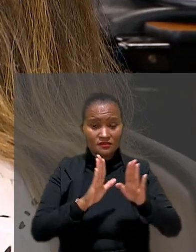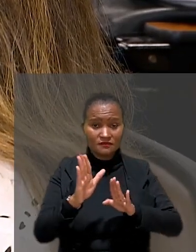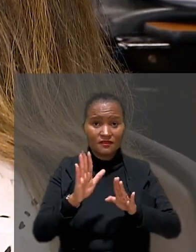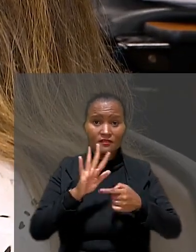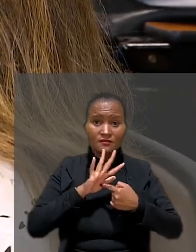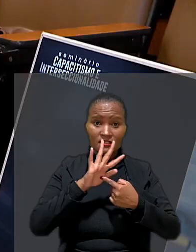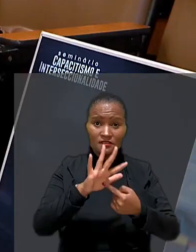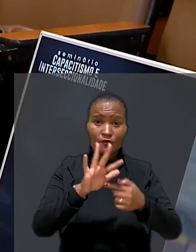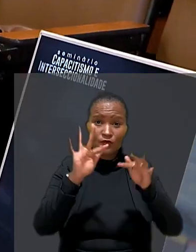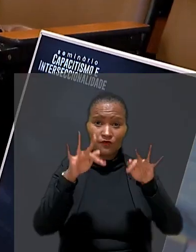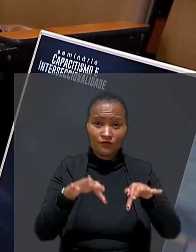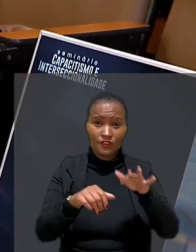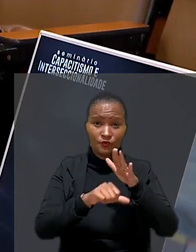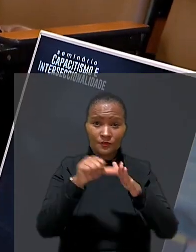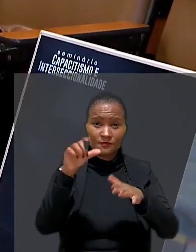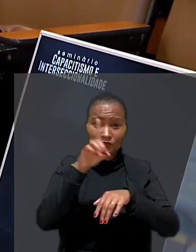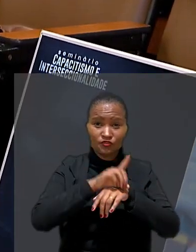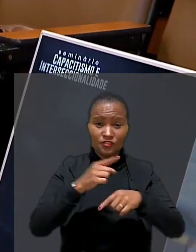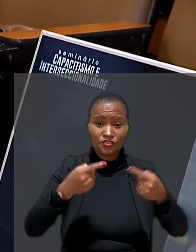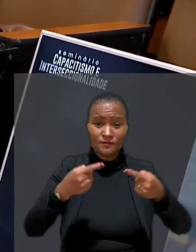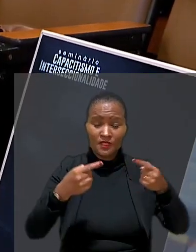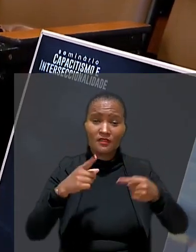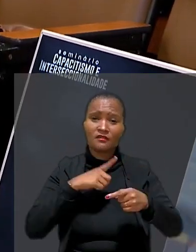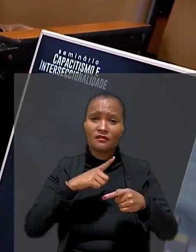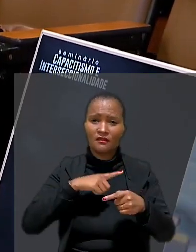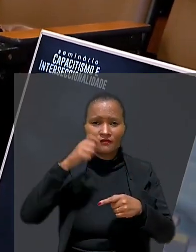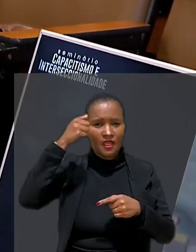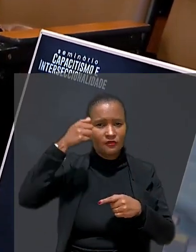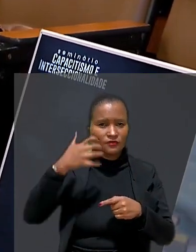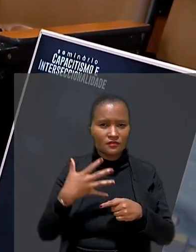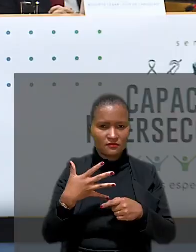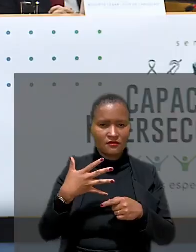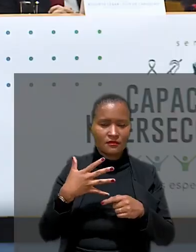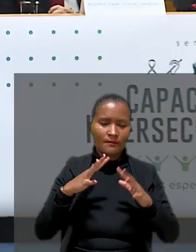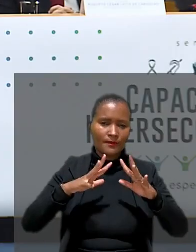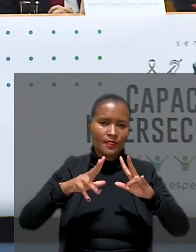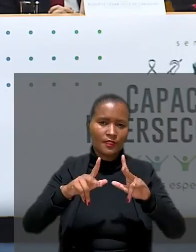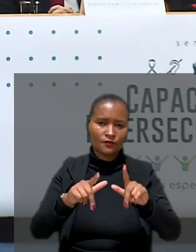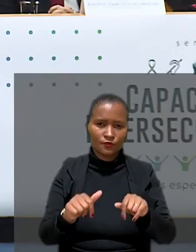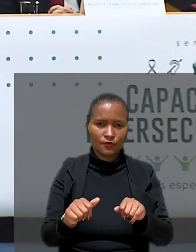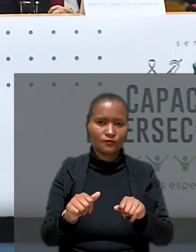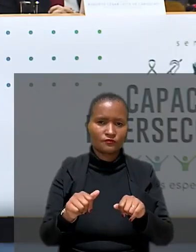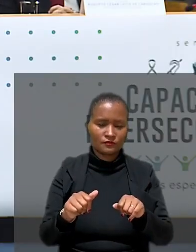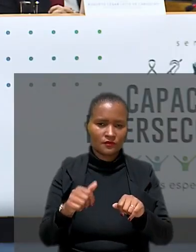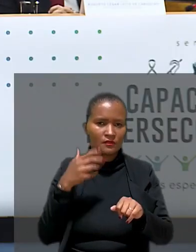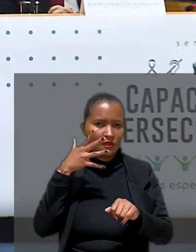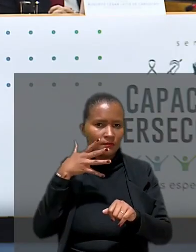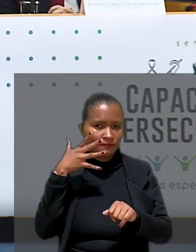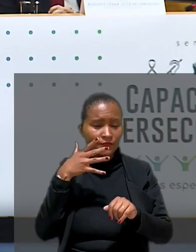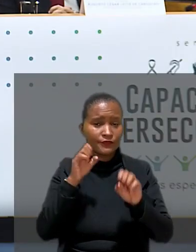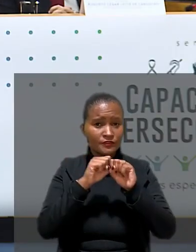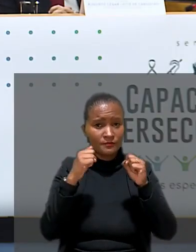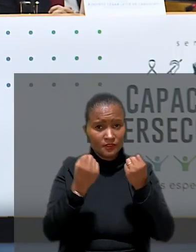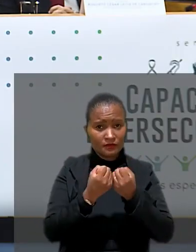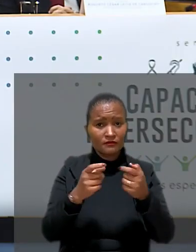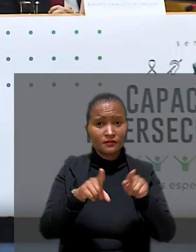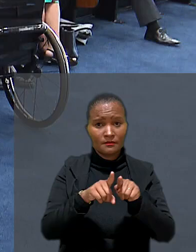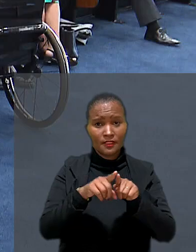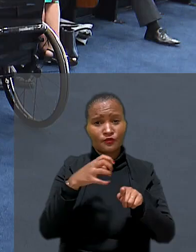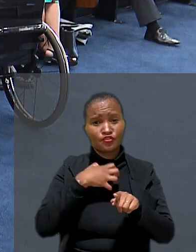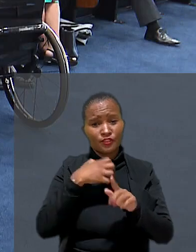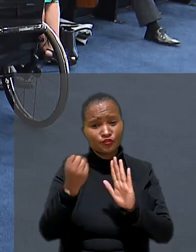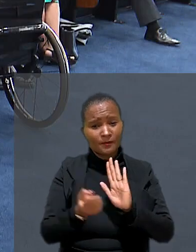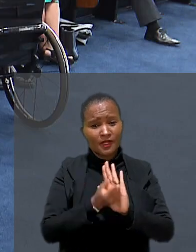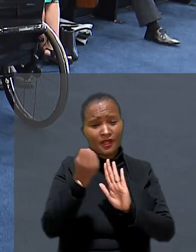primeiro dia de debates contou com audiodescrição para todas as obras. O seminário também é uma forma de marcar o dia da